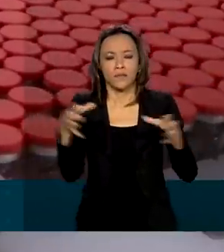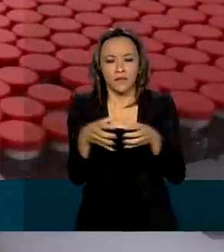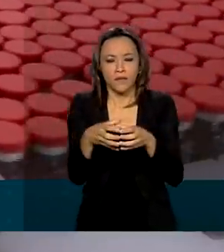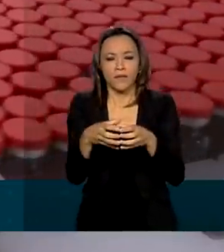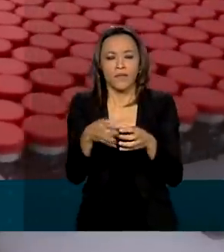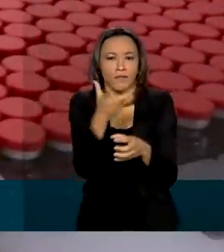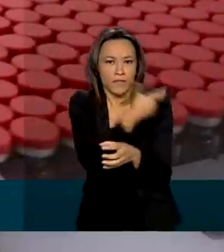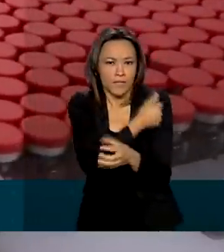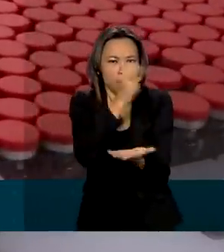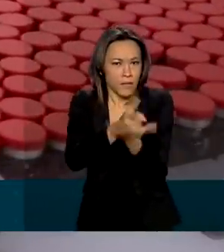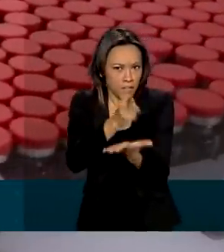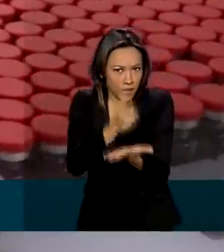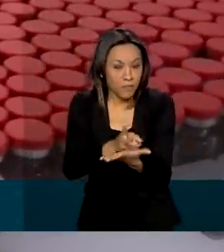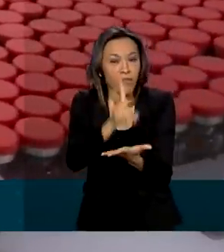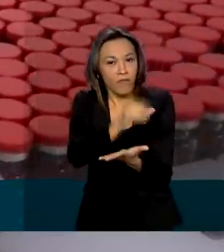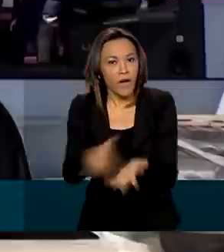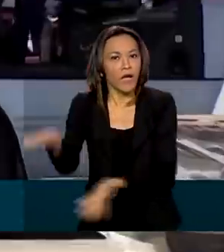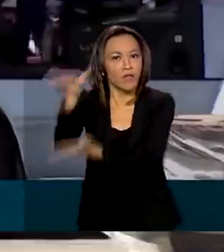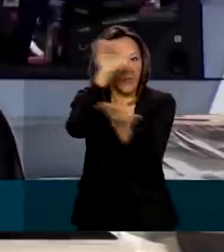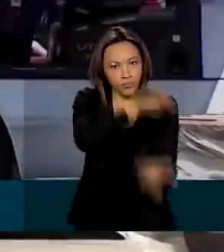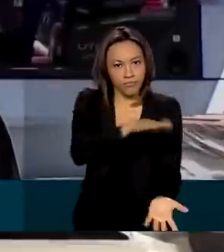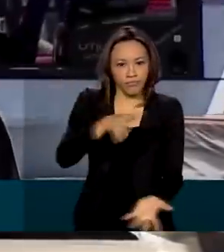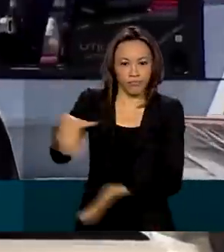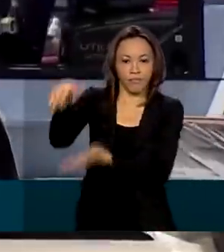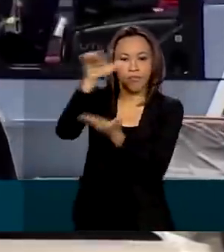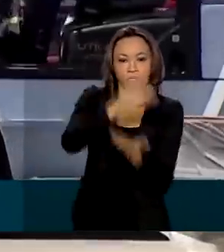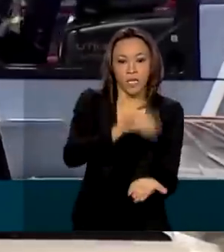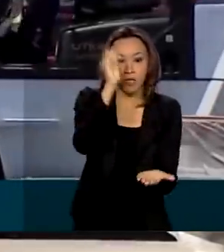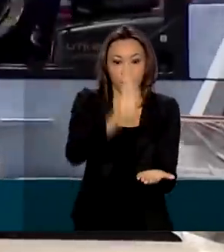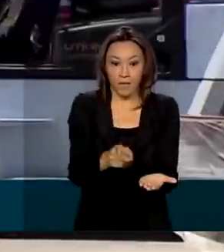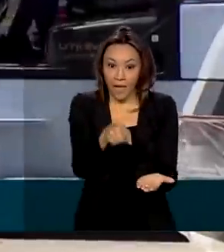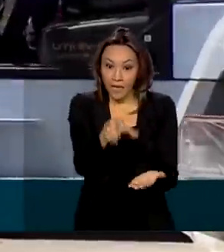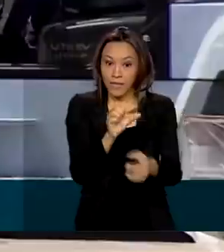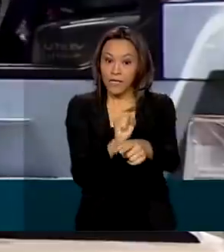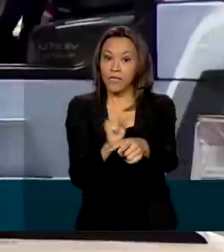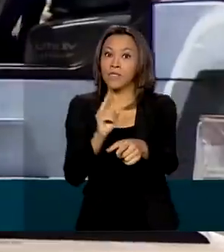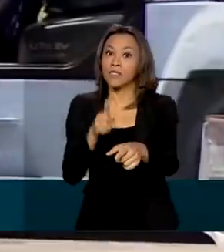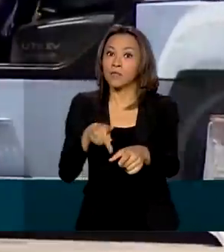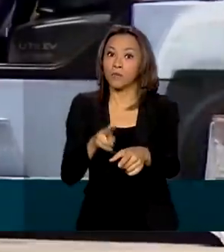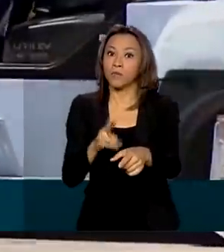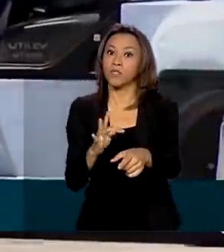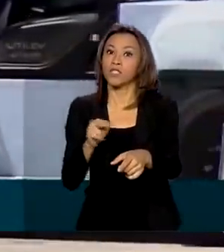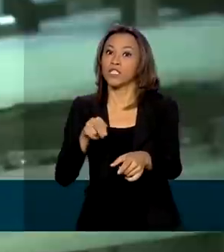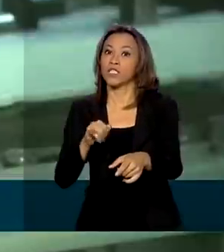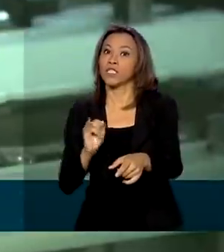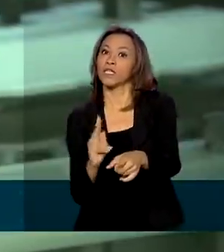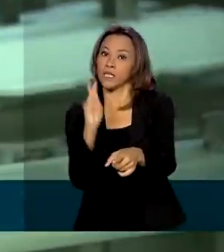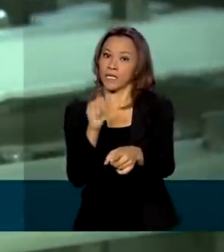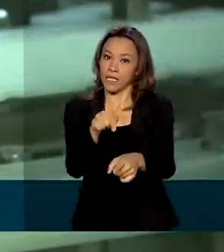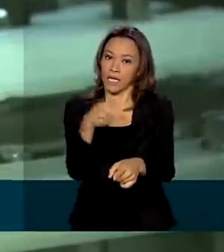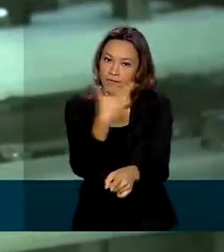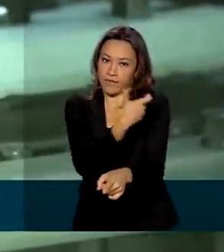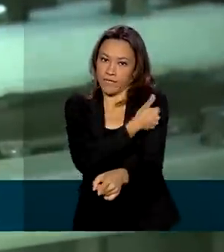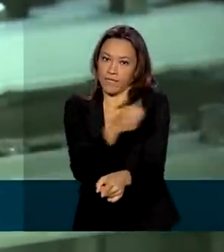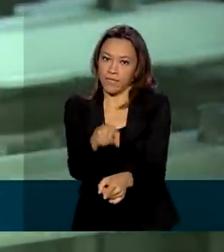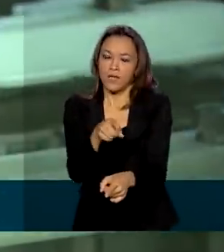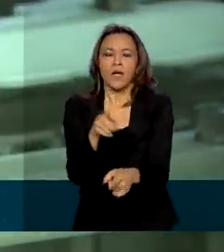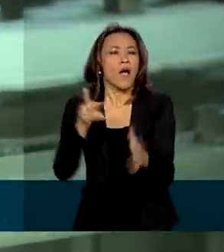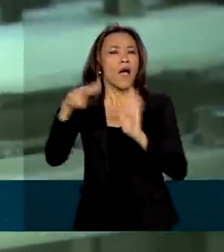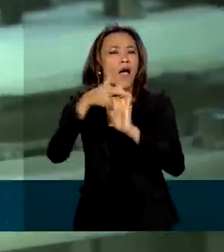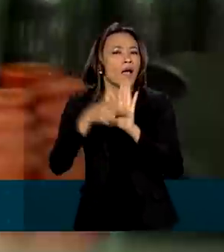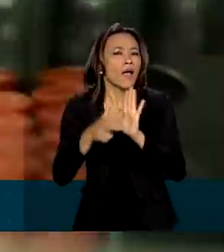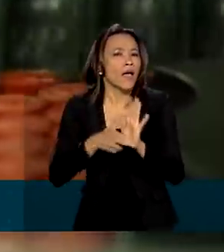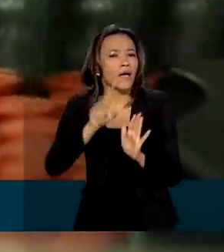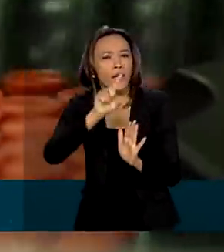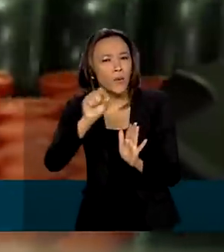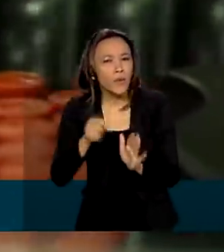modalidade deverão chegar ao Brasil. É o caso da Sputnik V, porém, um dos critérios é que os estudos